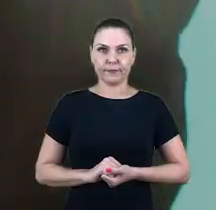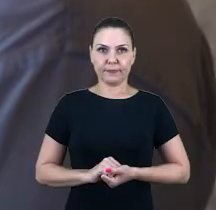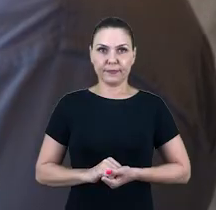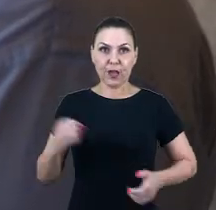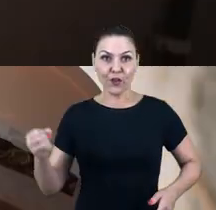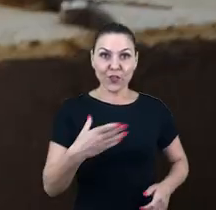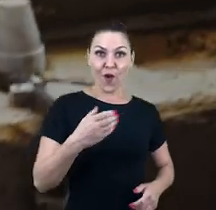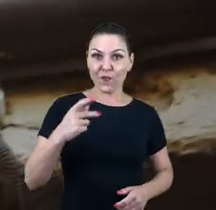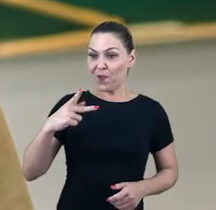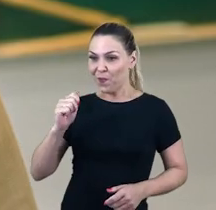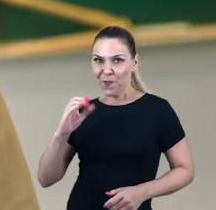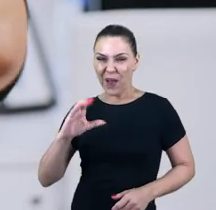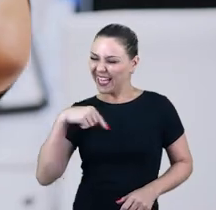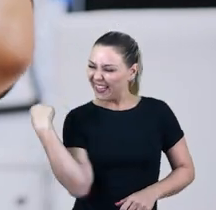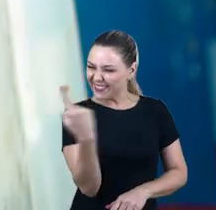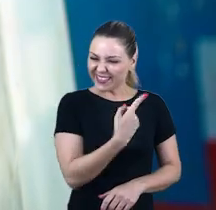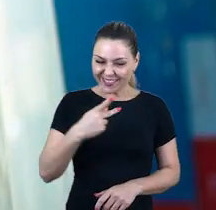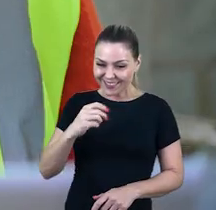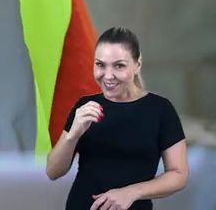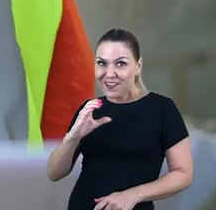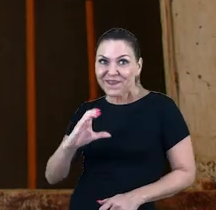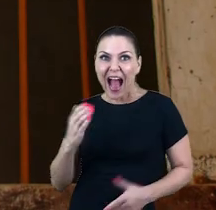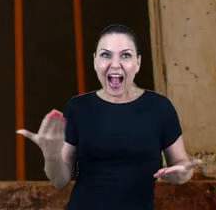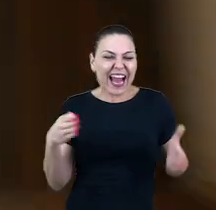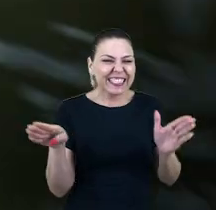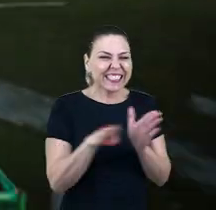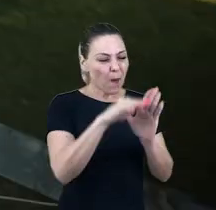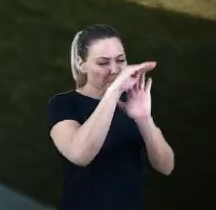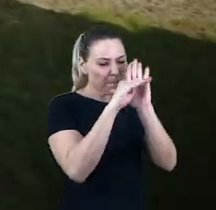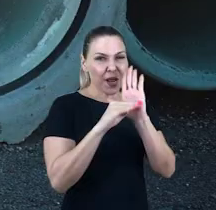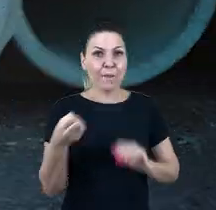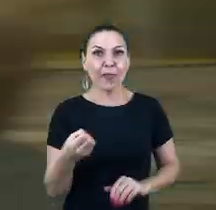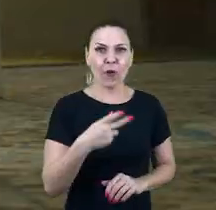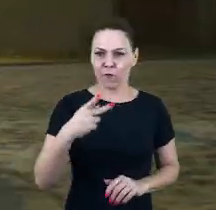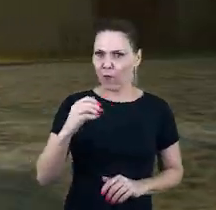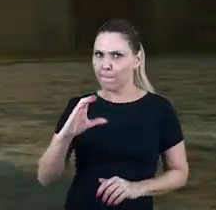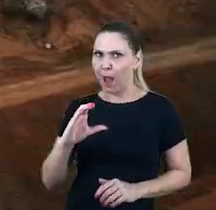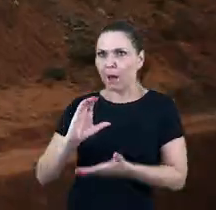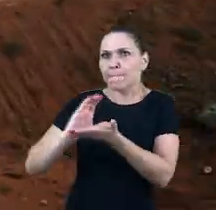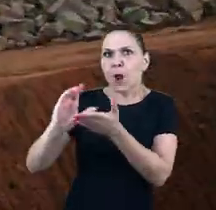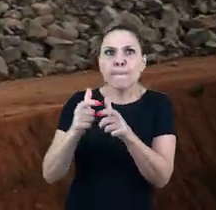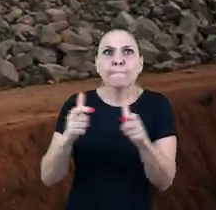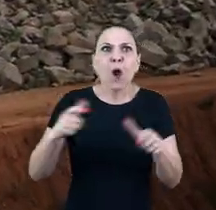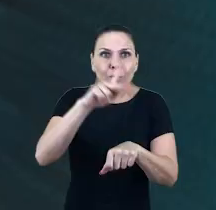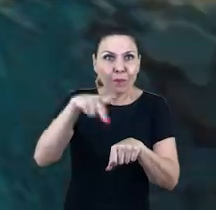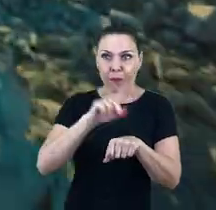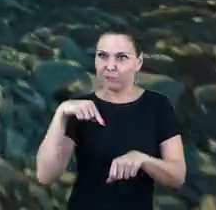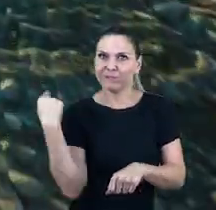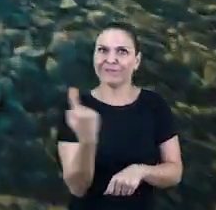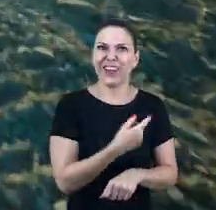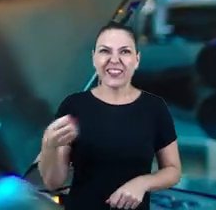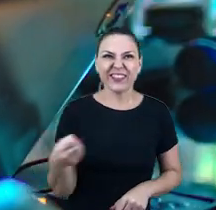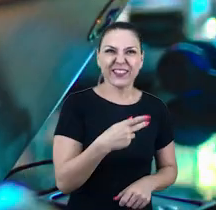O Novo PAC é o nosso PAC. Chegou o Novo PAC, o maior programa de investimento do país. O